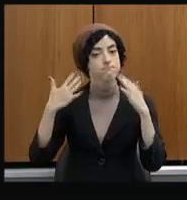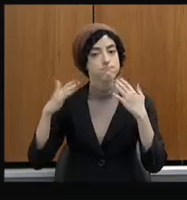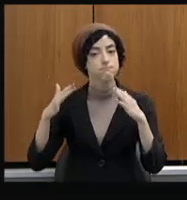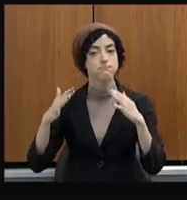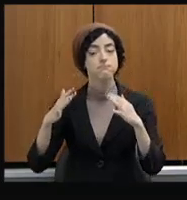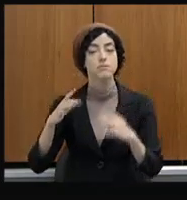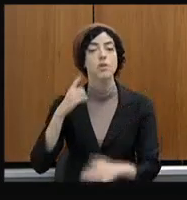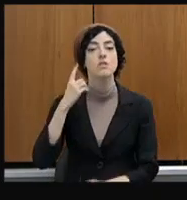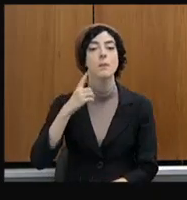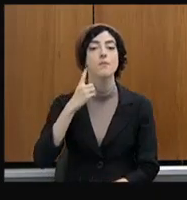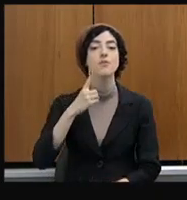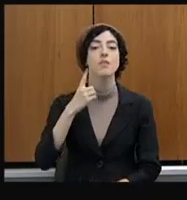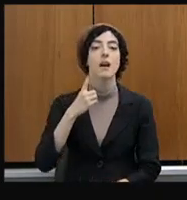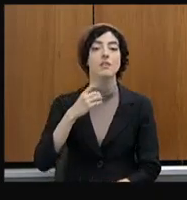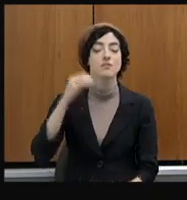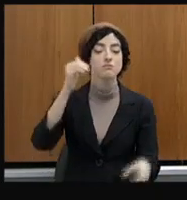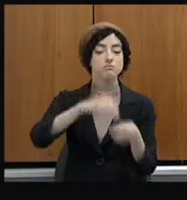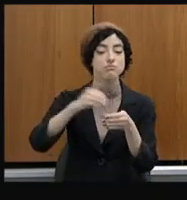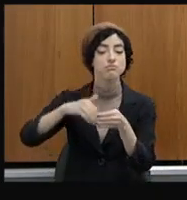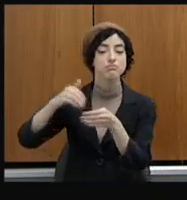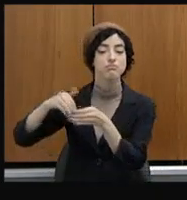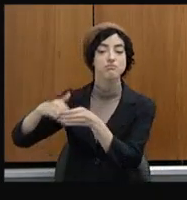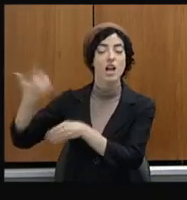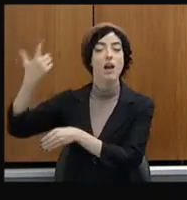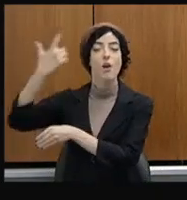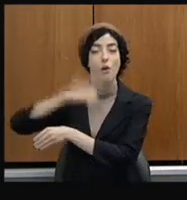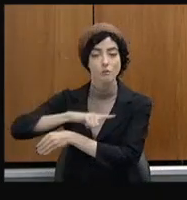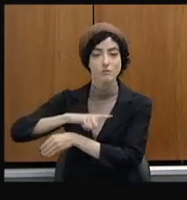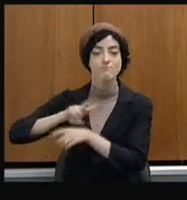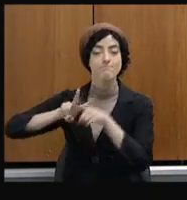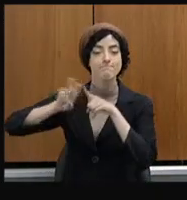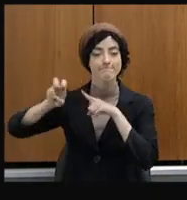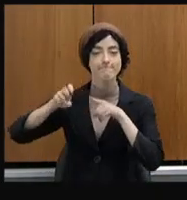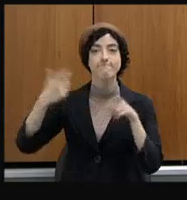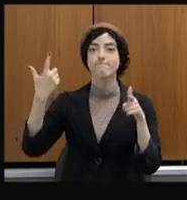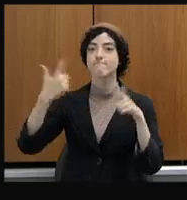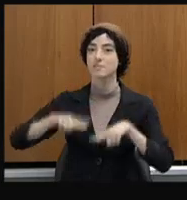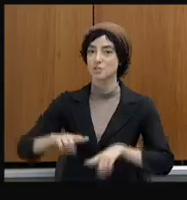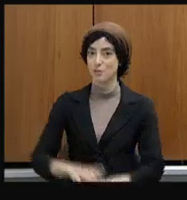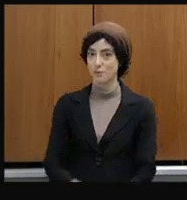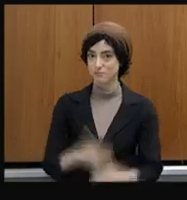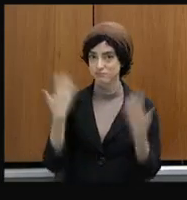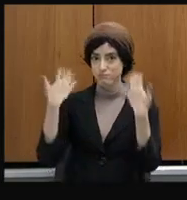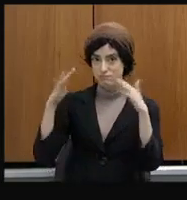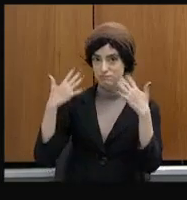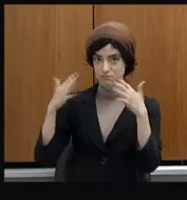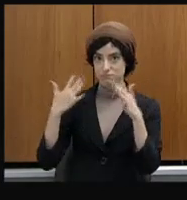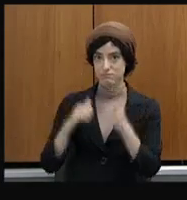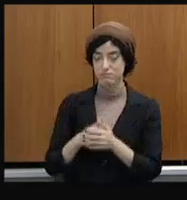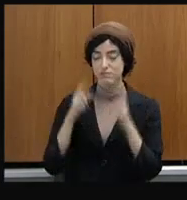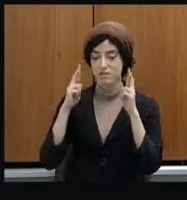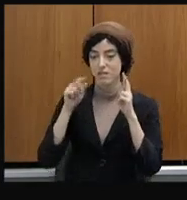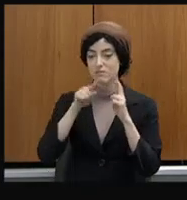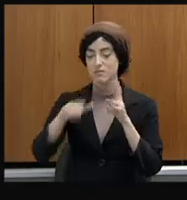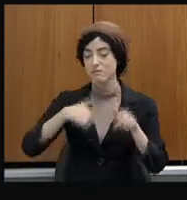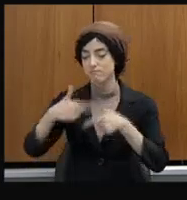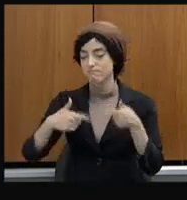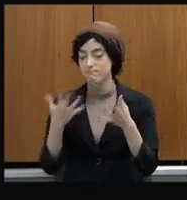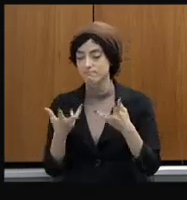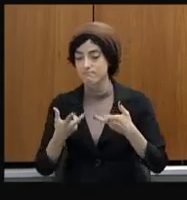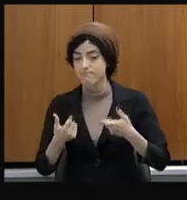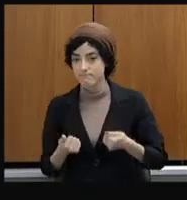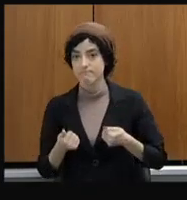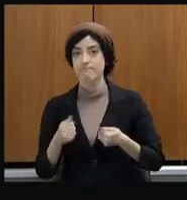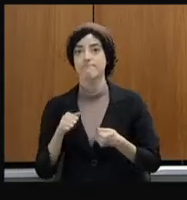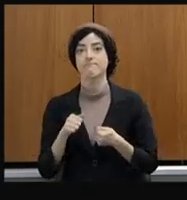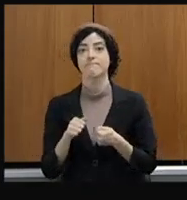grande importância pela segurança pública, principalmente, do Estado de Minas Gerais. Quero, aqui, meu